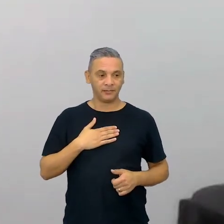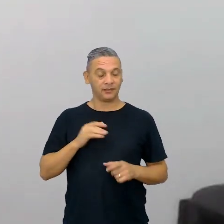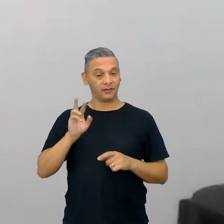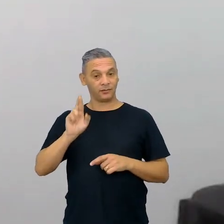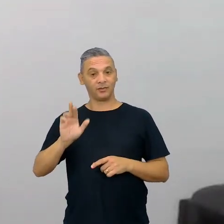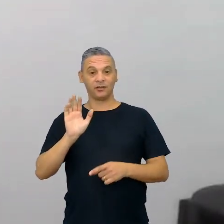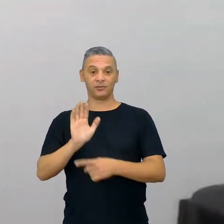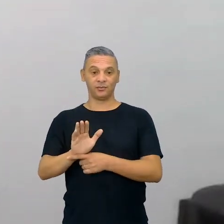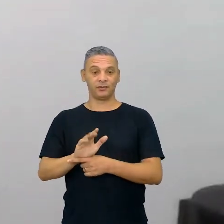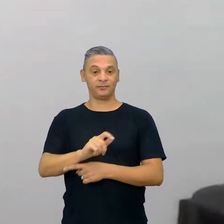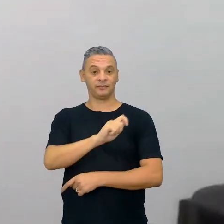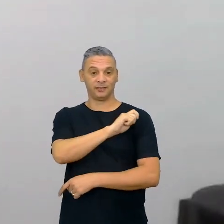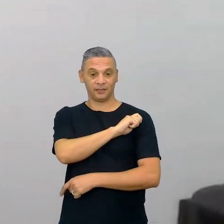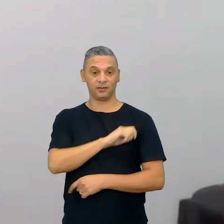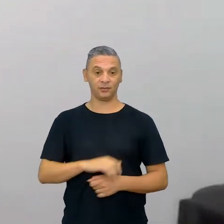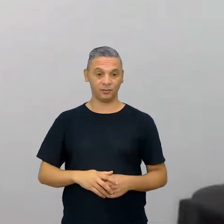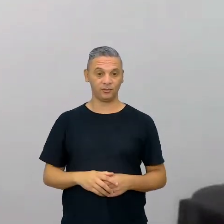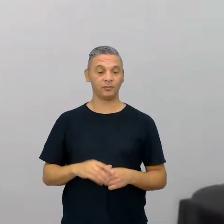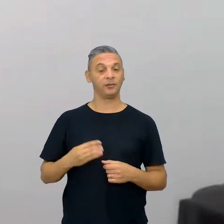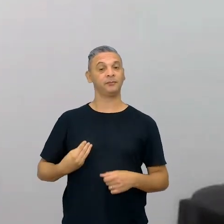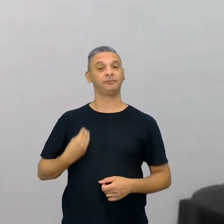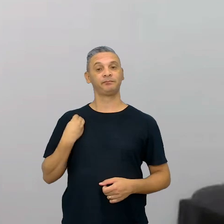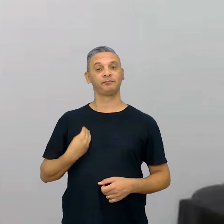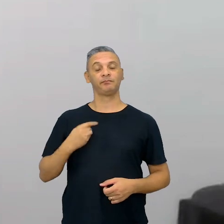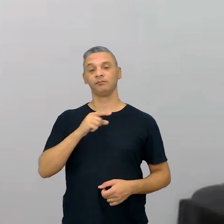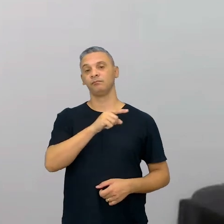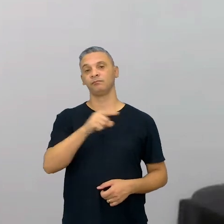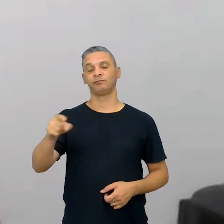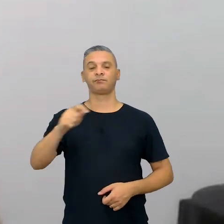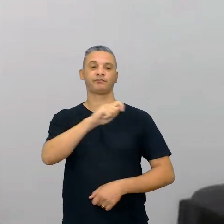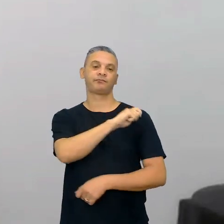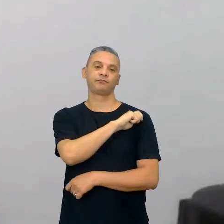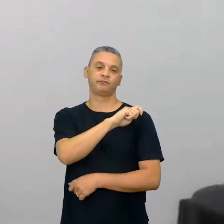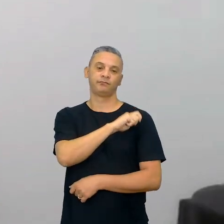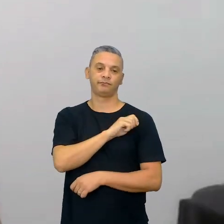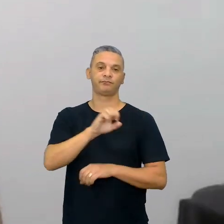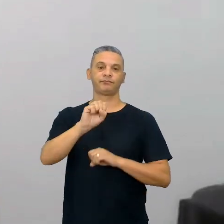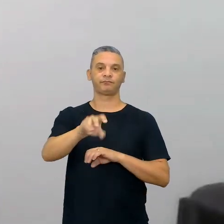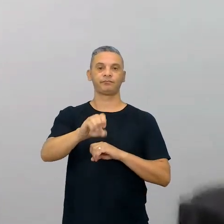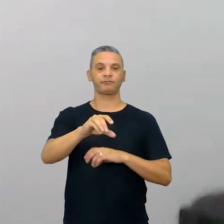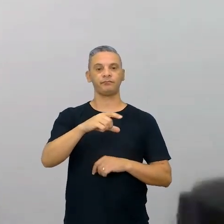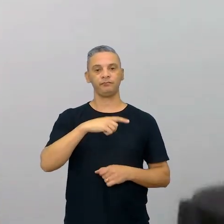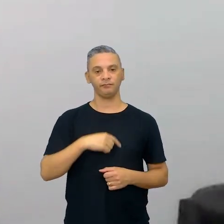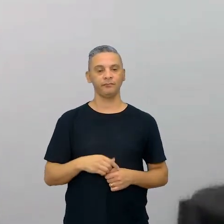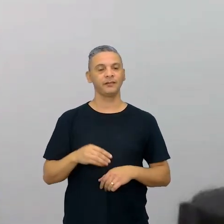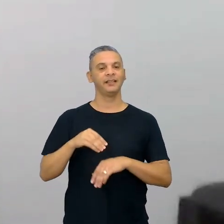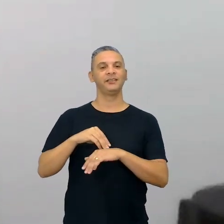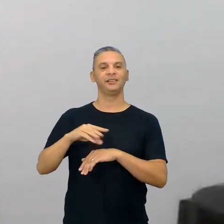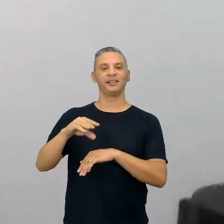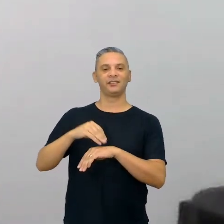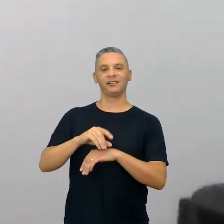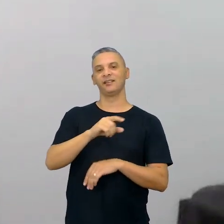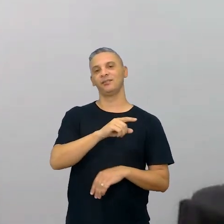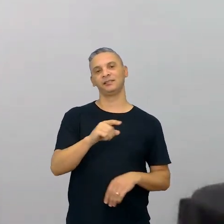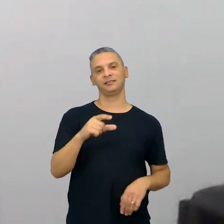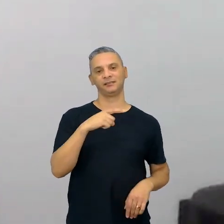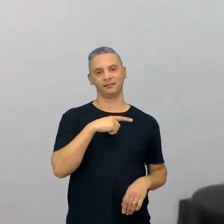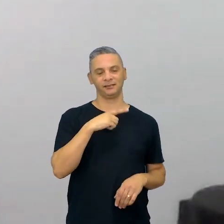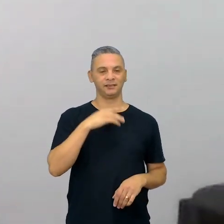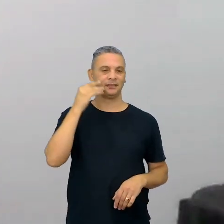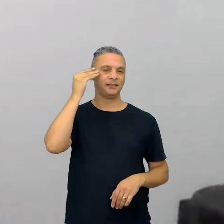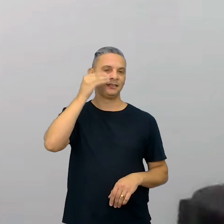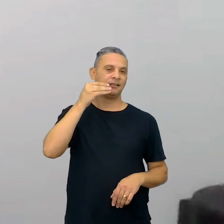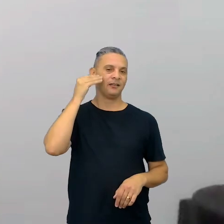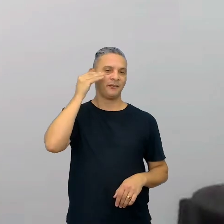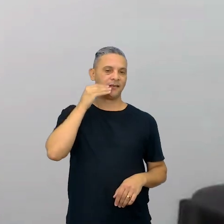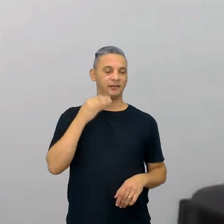resultado, pela participação dos estudantes durante a aula, então, fica aí uma outra dica de experiência